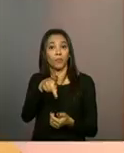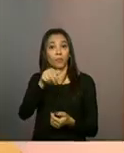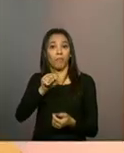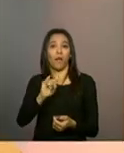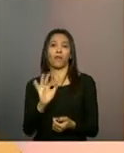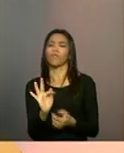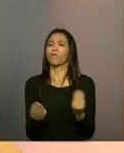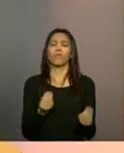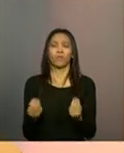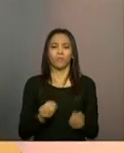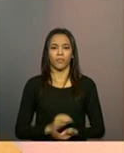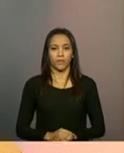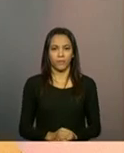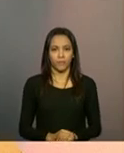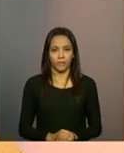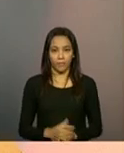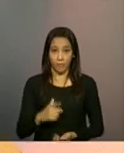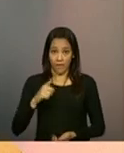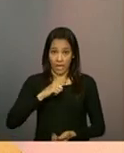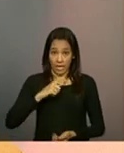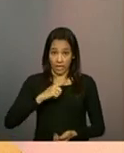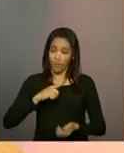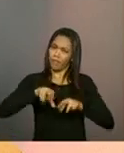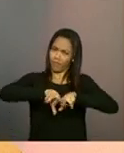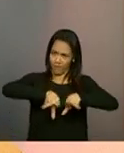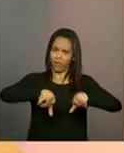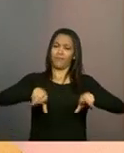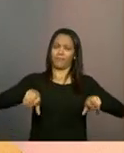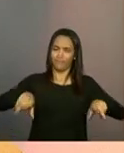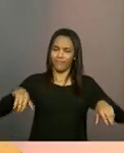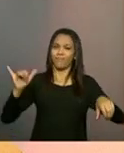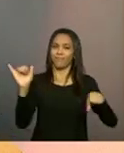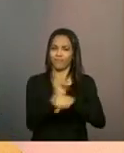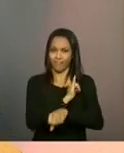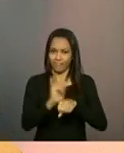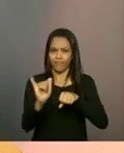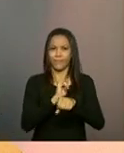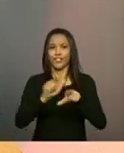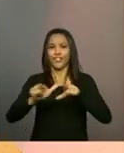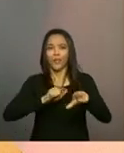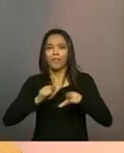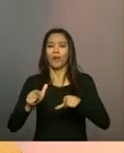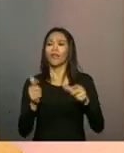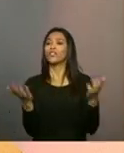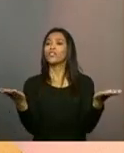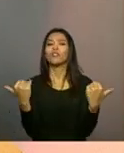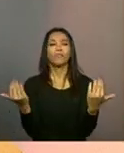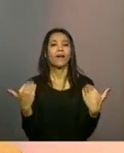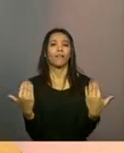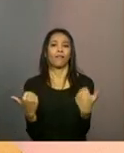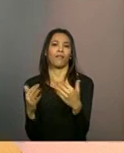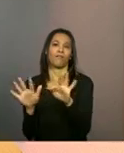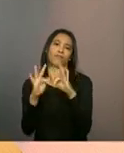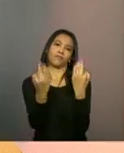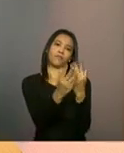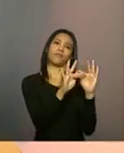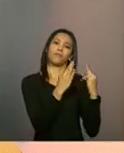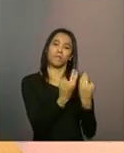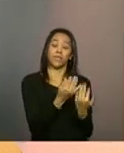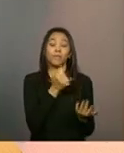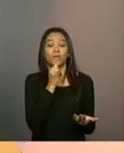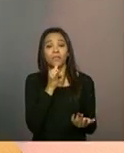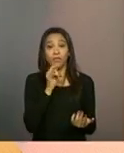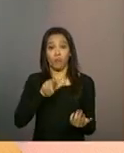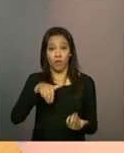Ok. Na verdade, existem várias estratégias, né, de mobilização. Na verdade, quando a gente estava falando, por exemplo,